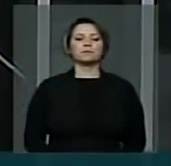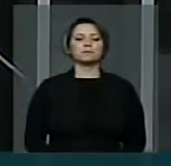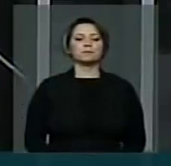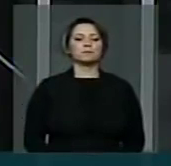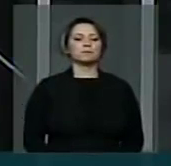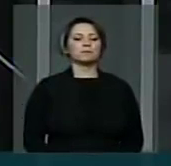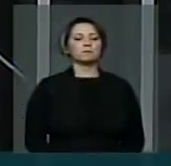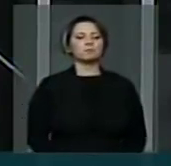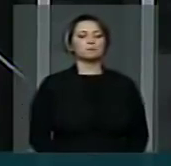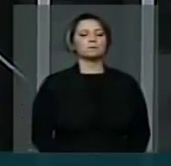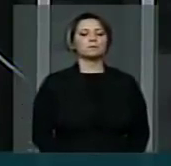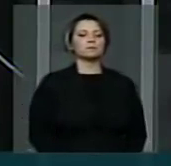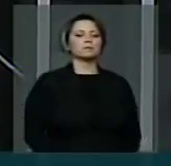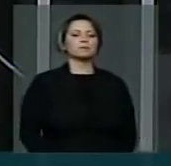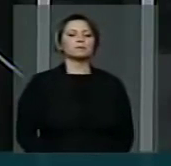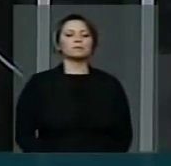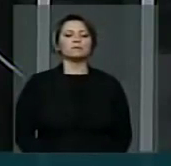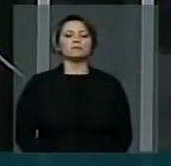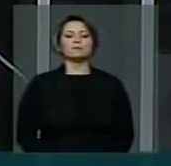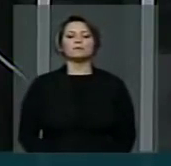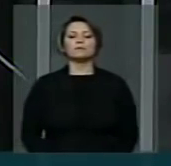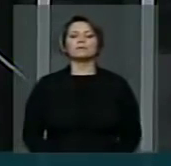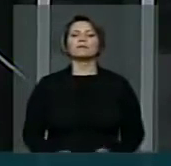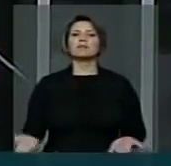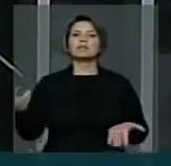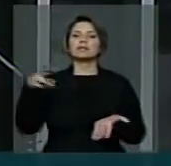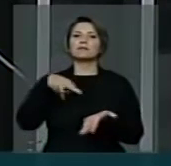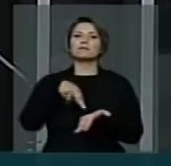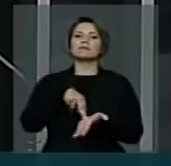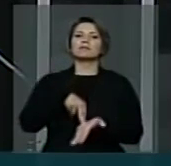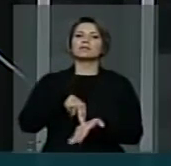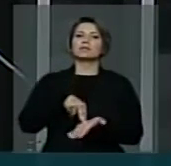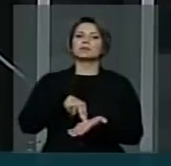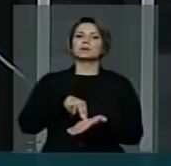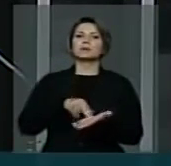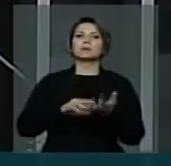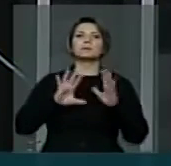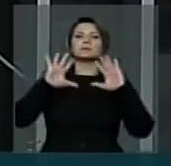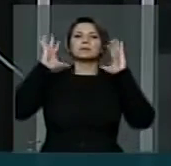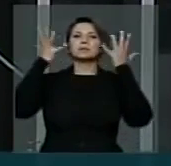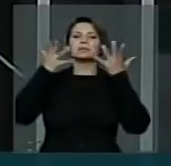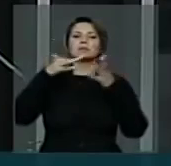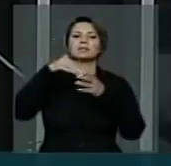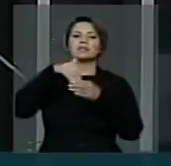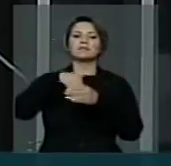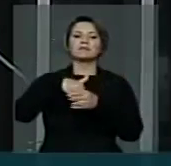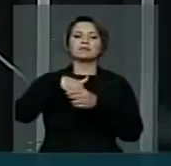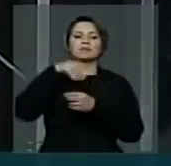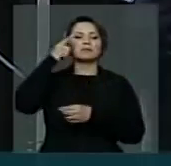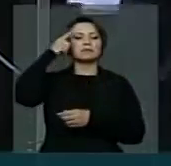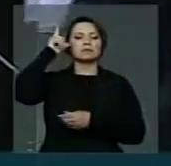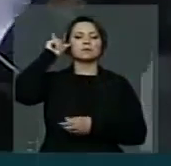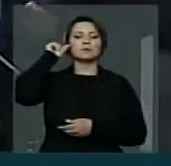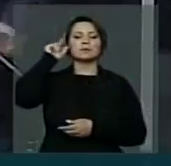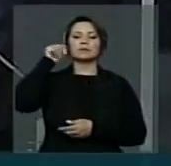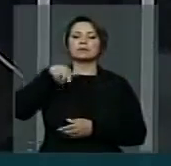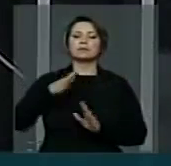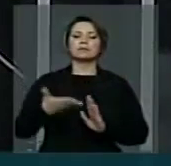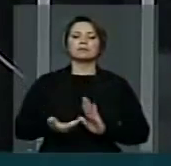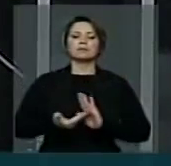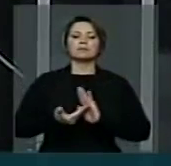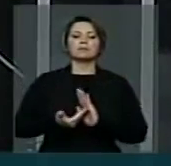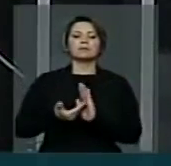assumo a tribuna, senhor presidente, para enaltecer a votação de ontem no plenário desta Câmara dos